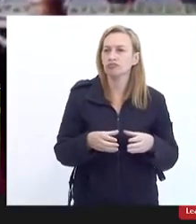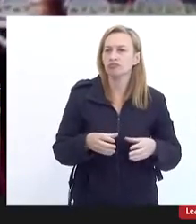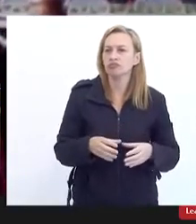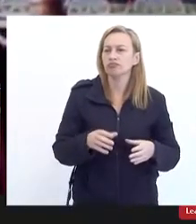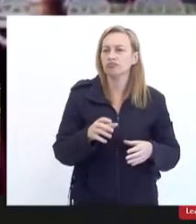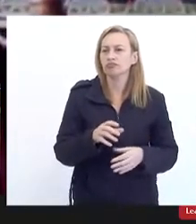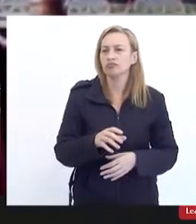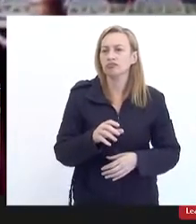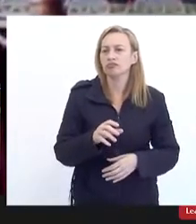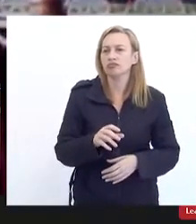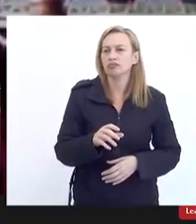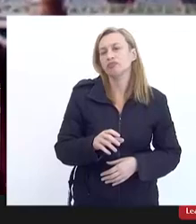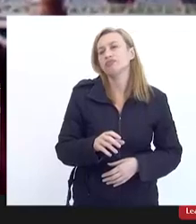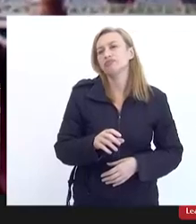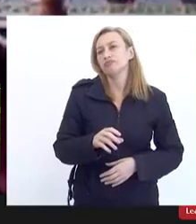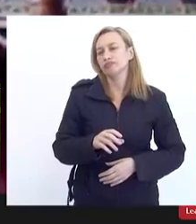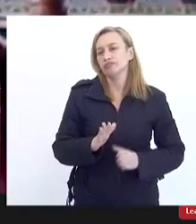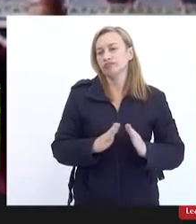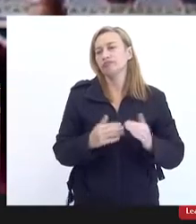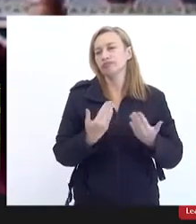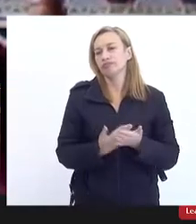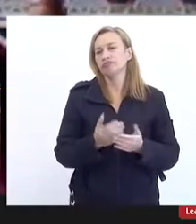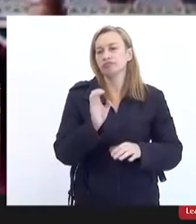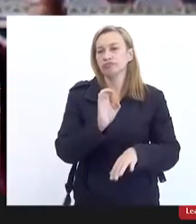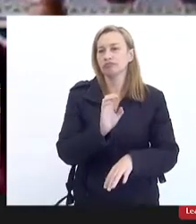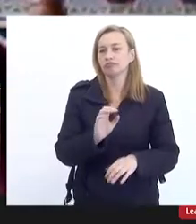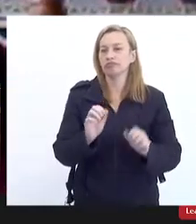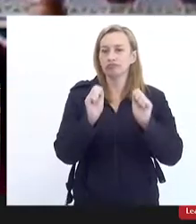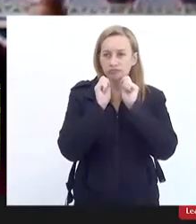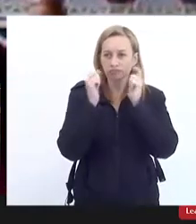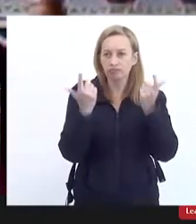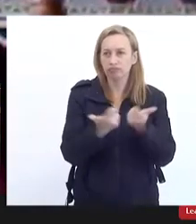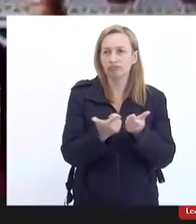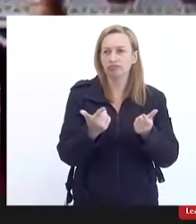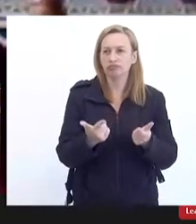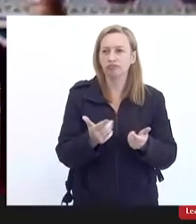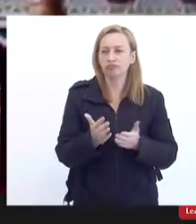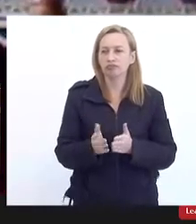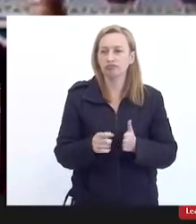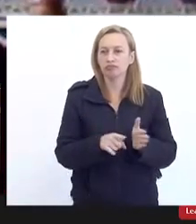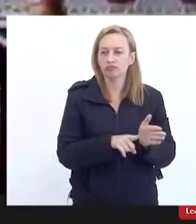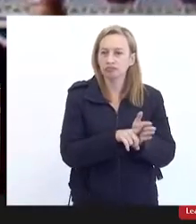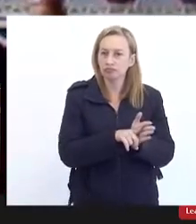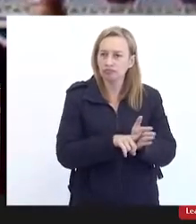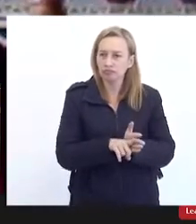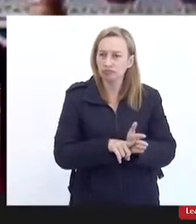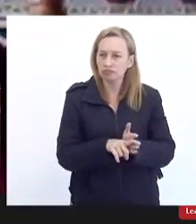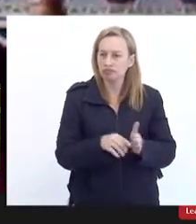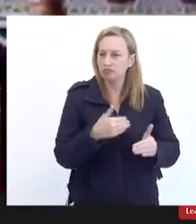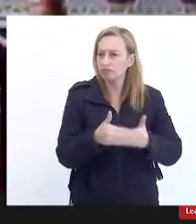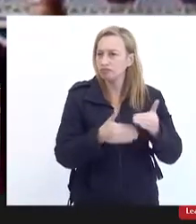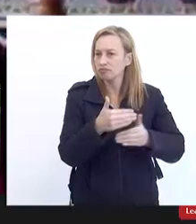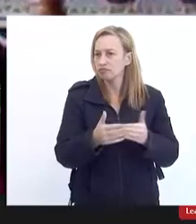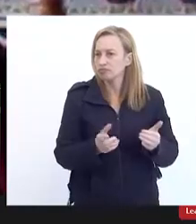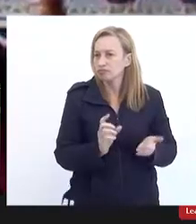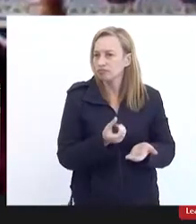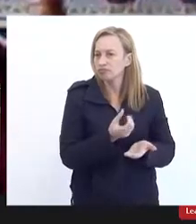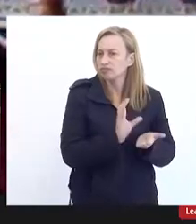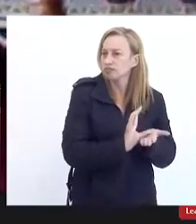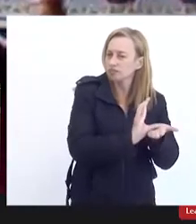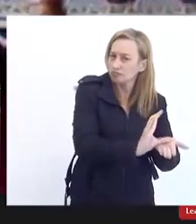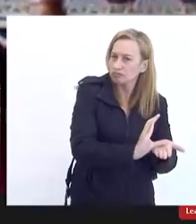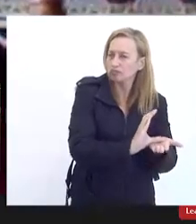inquérito na Assembleia Legislativa do Estado do Rio de Janeiro para apurar esse processo da aplicação da verba da